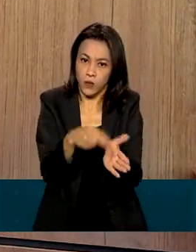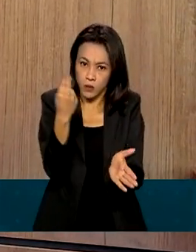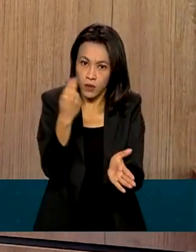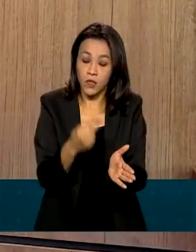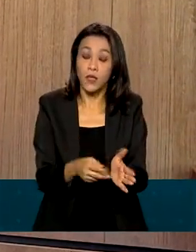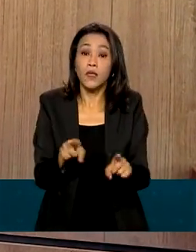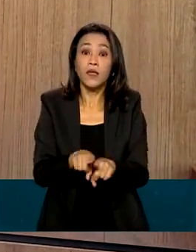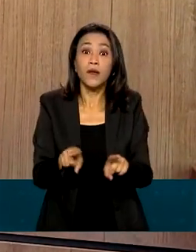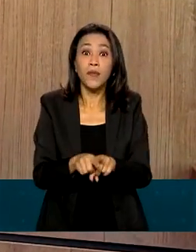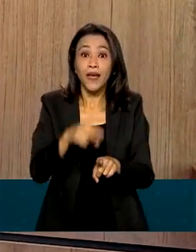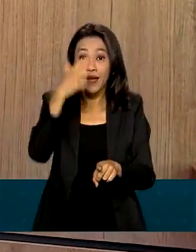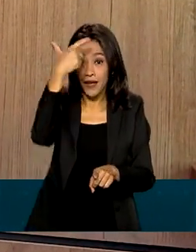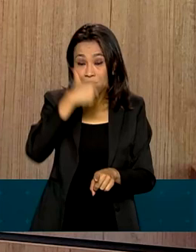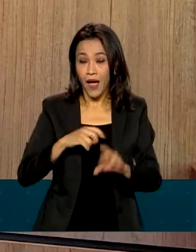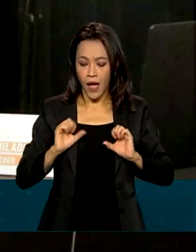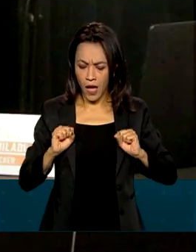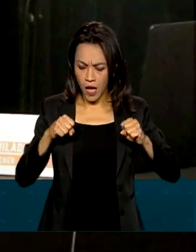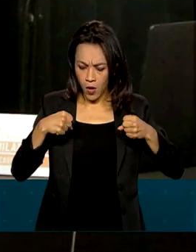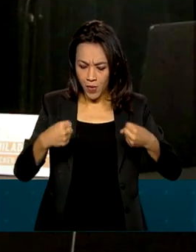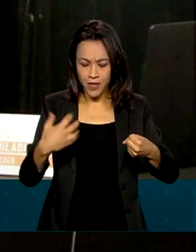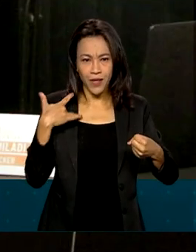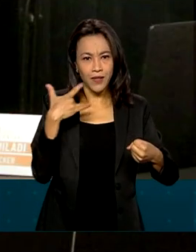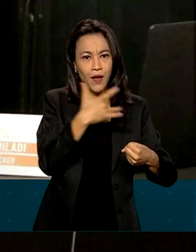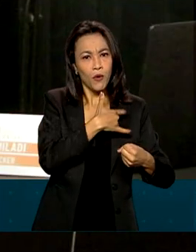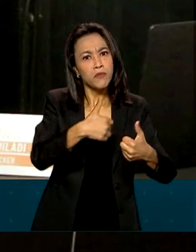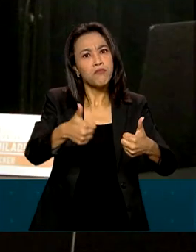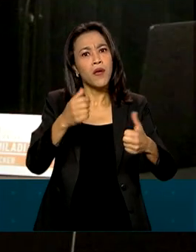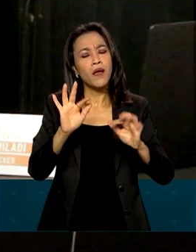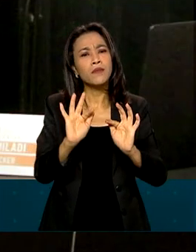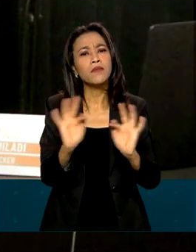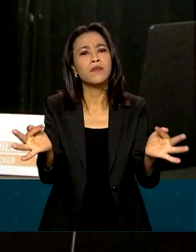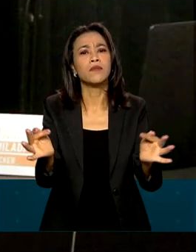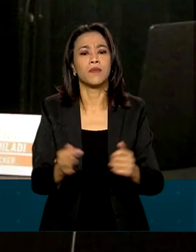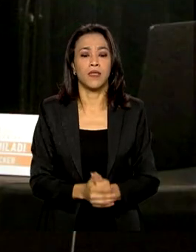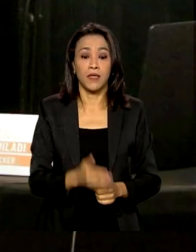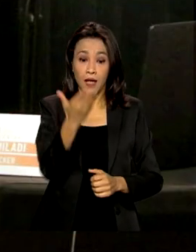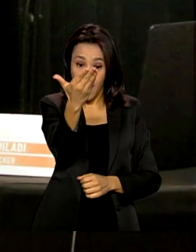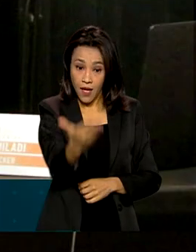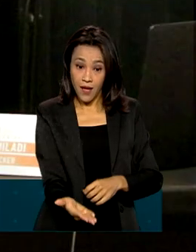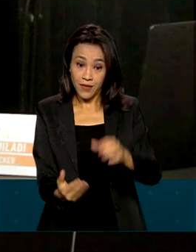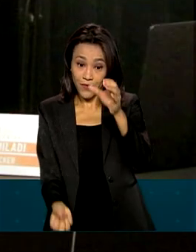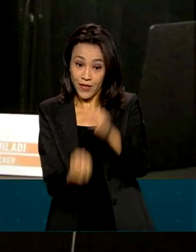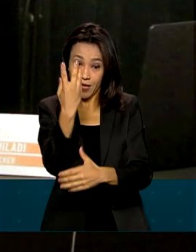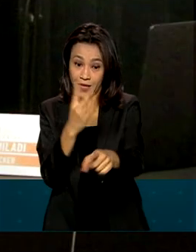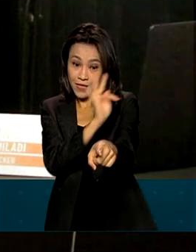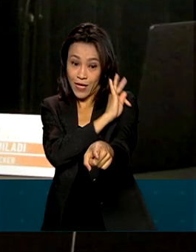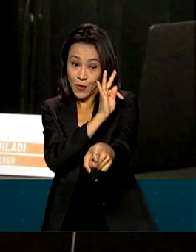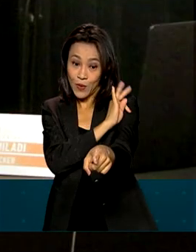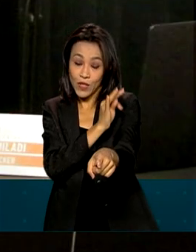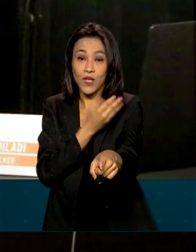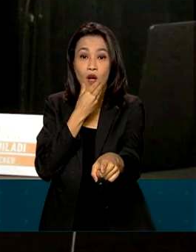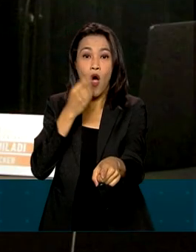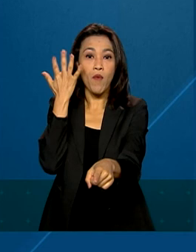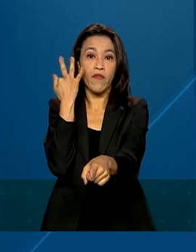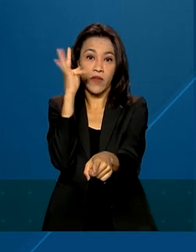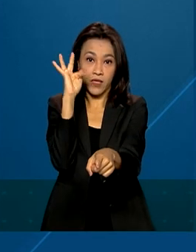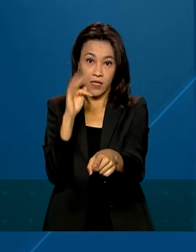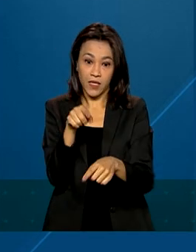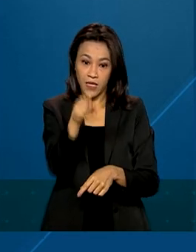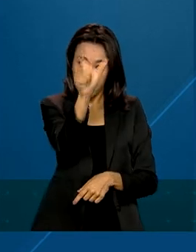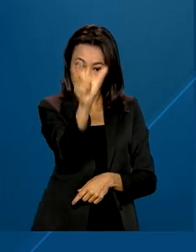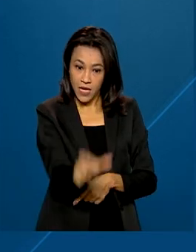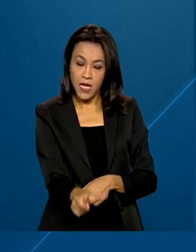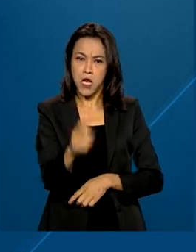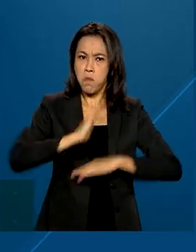com isso, a recuperação é muito mais simples. A tecnologia foi criada pelo ortopedista francês Lotte Fimilade. O